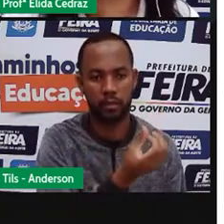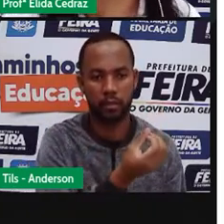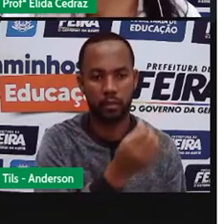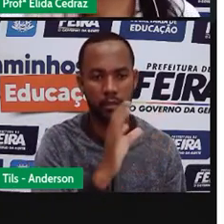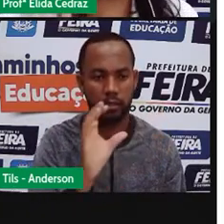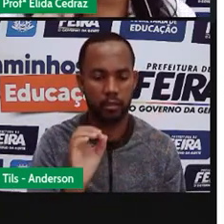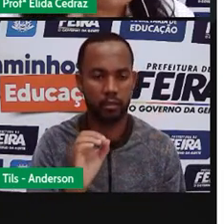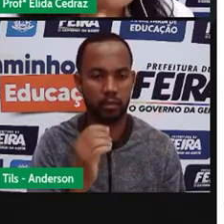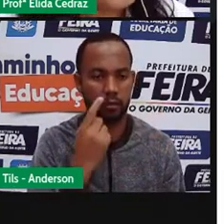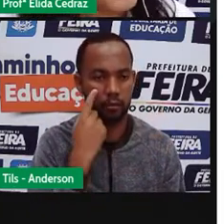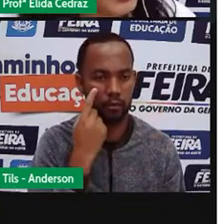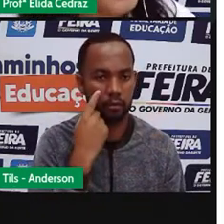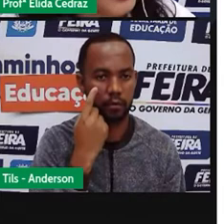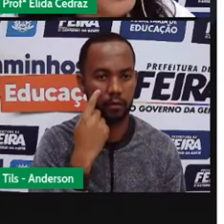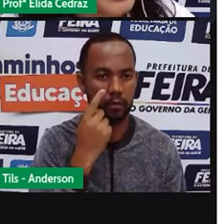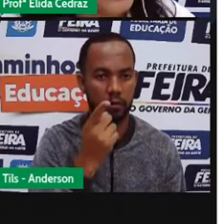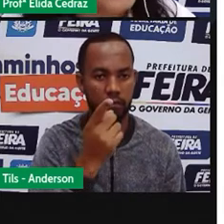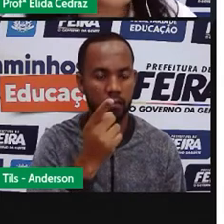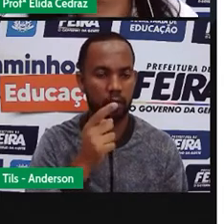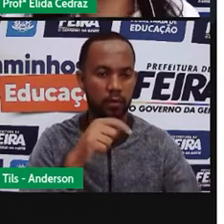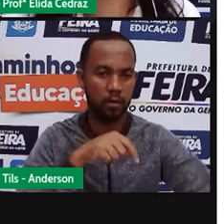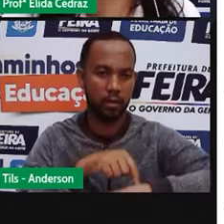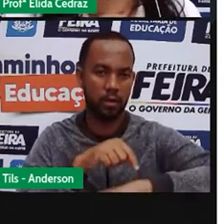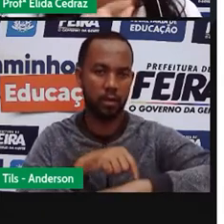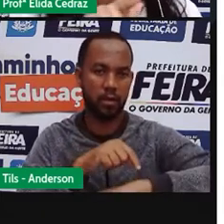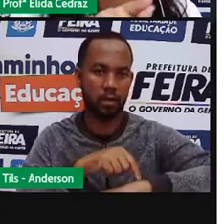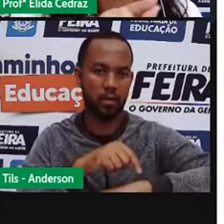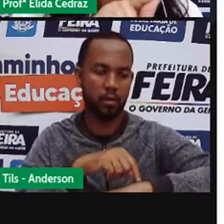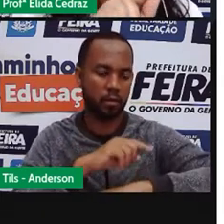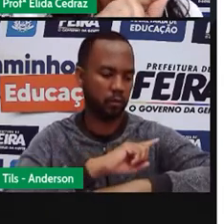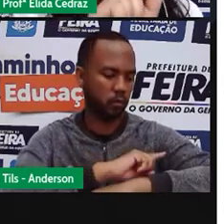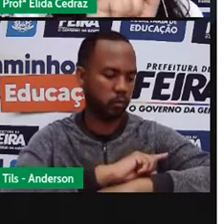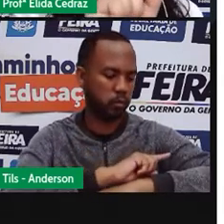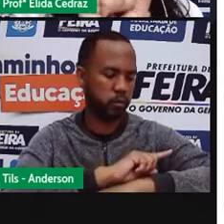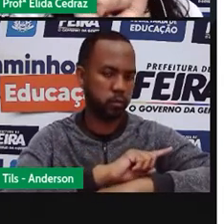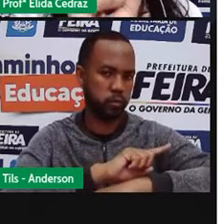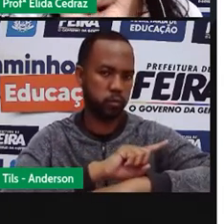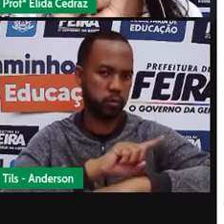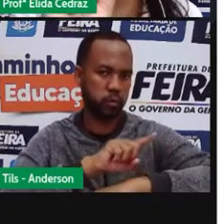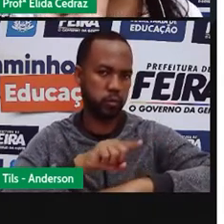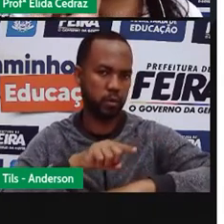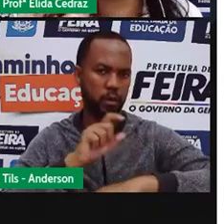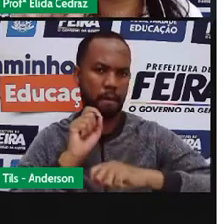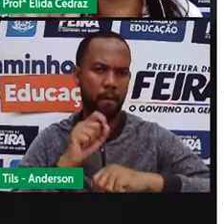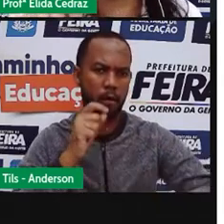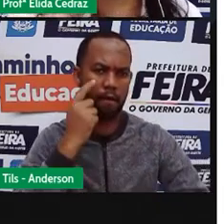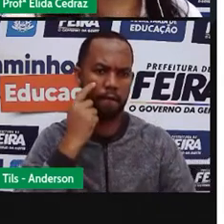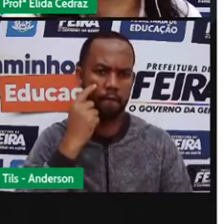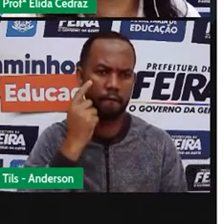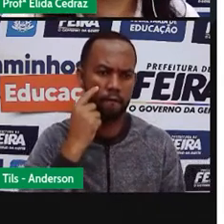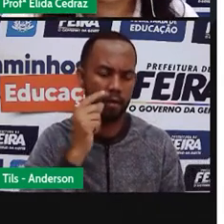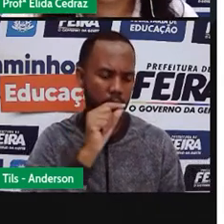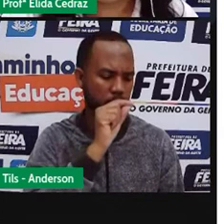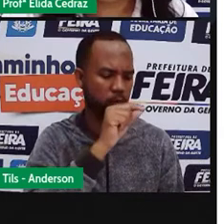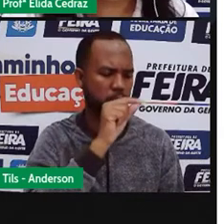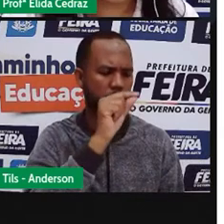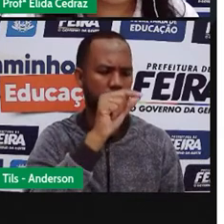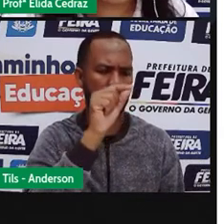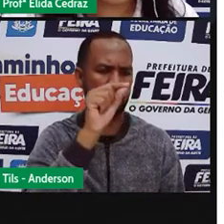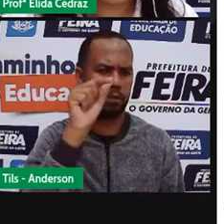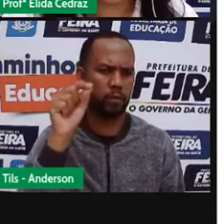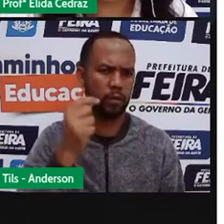relógio de ponteiro, que é o analógico, você pode ver alguns pontinhos entre os números